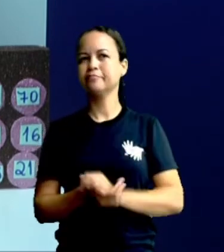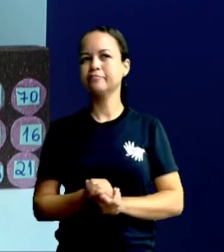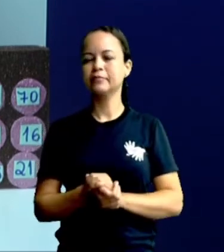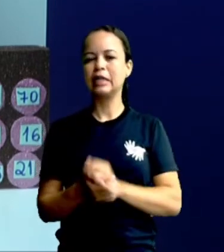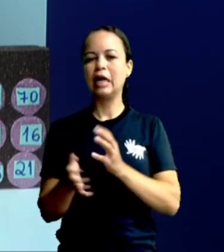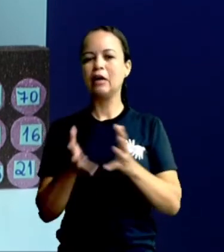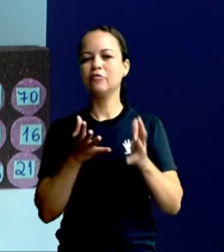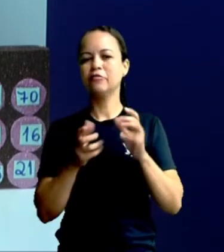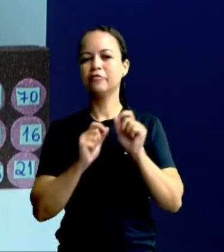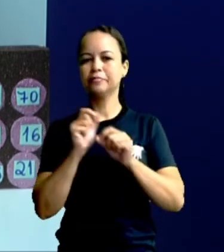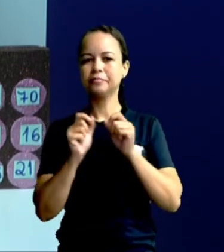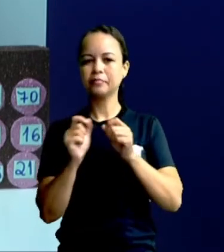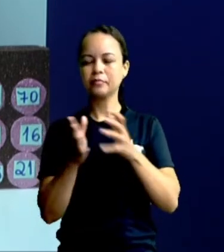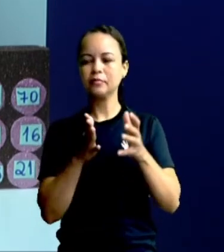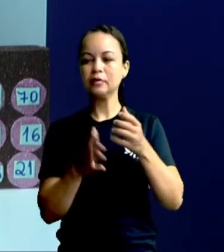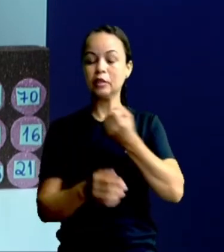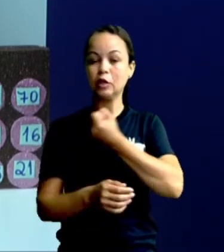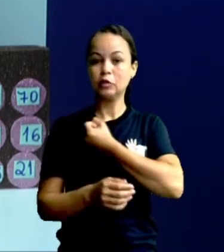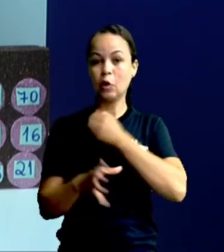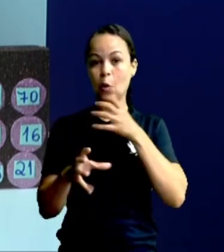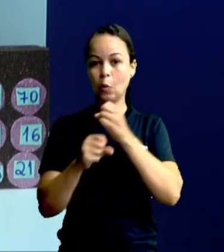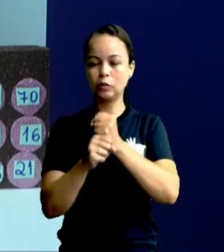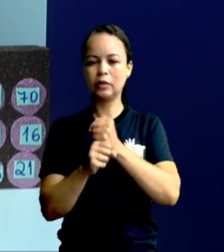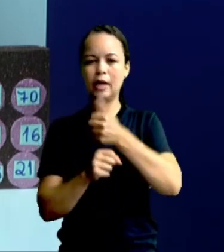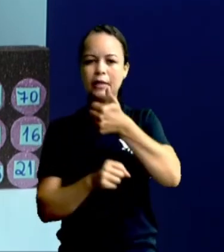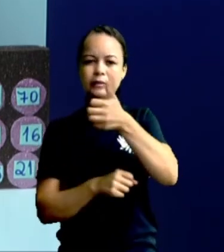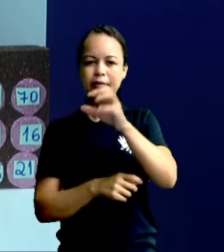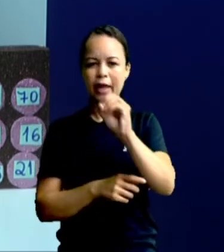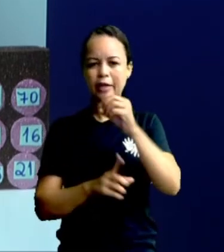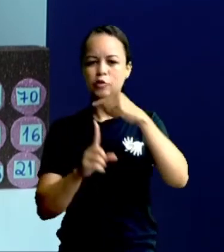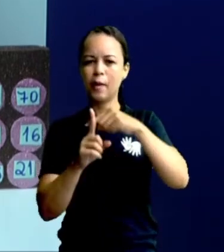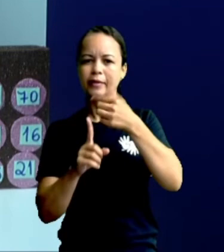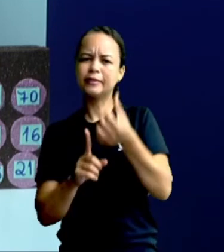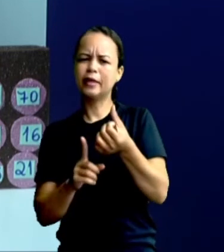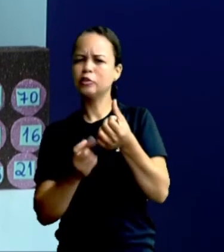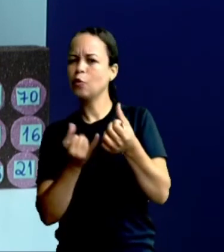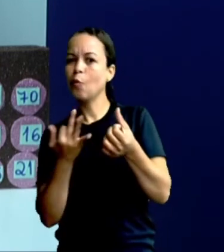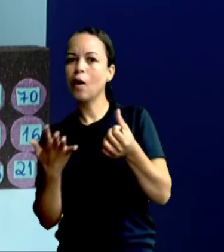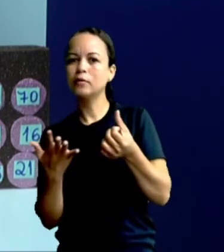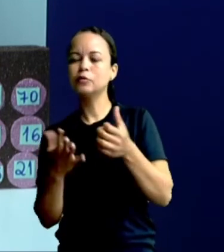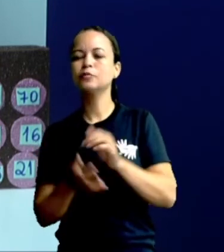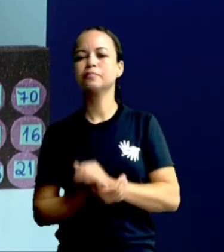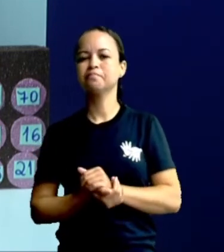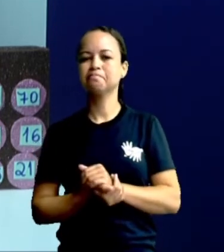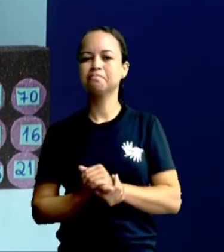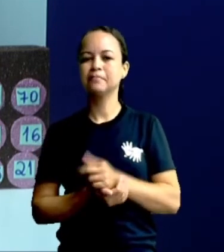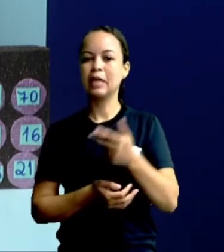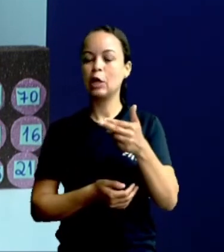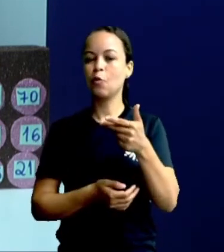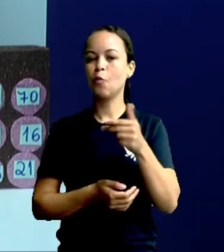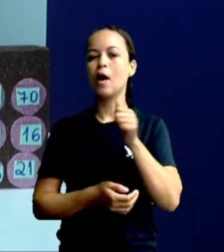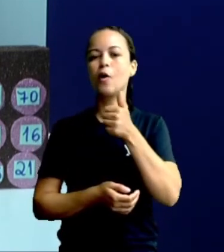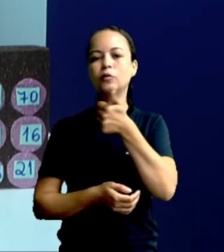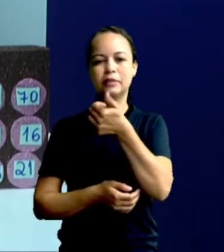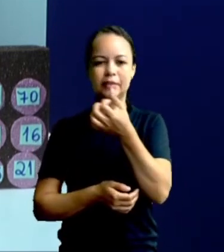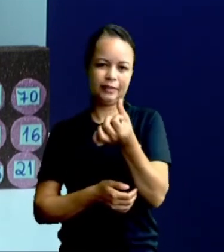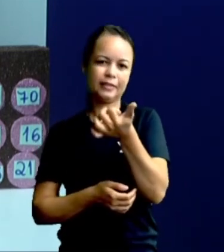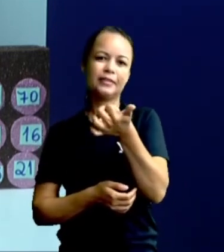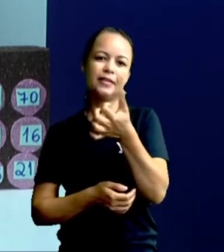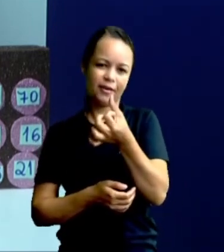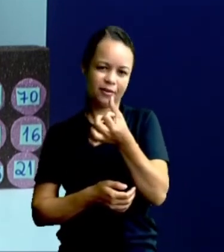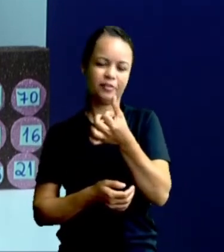fazer nossa continha. 10 mais 6, quanto é? Isso mesmo, 16.